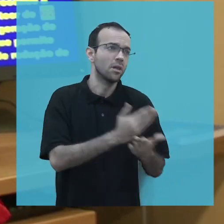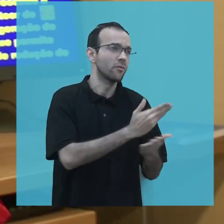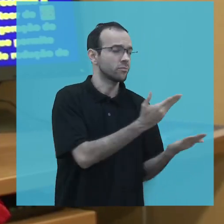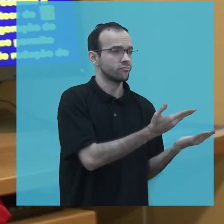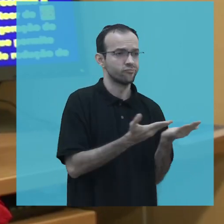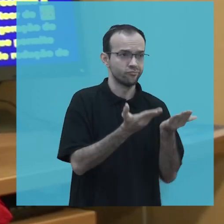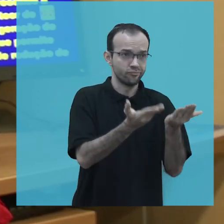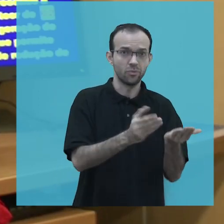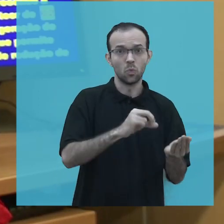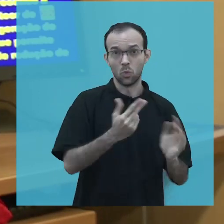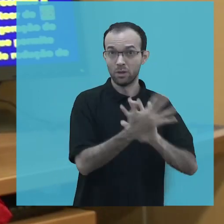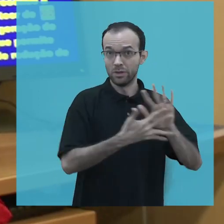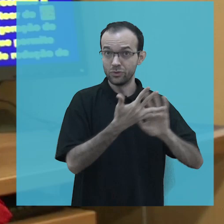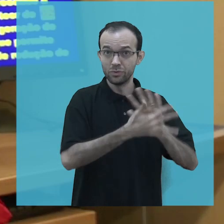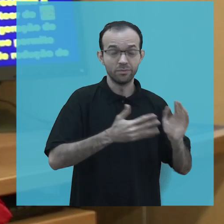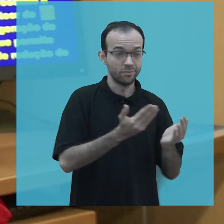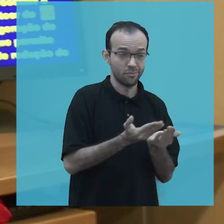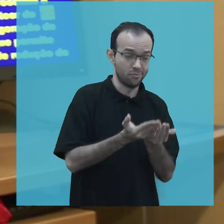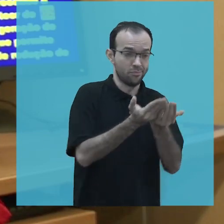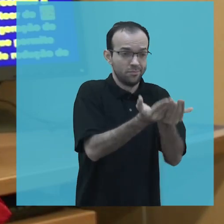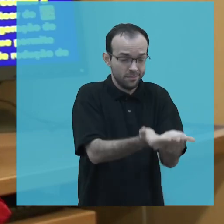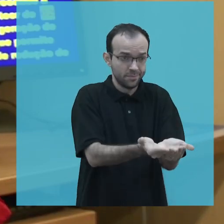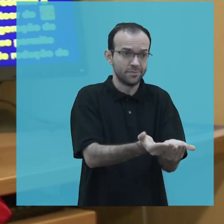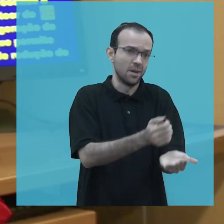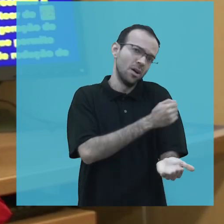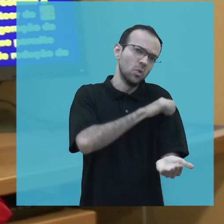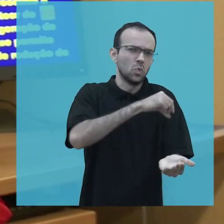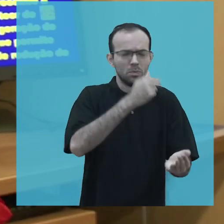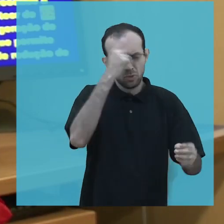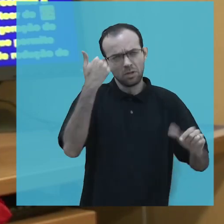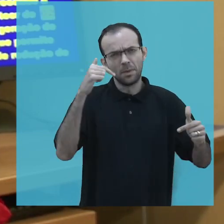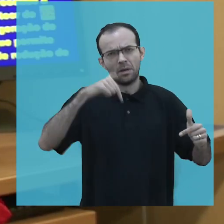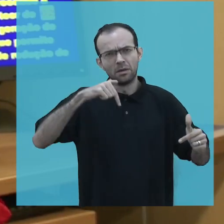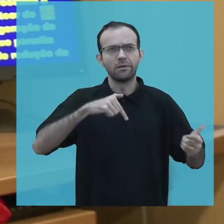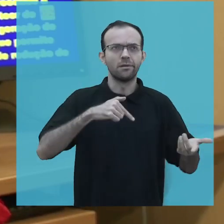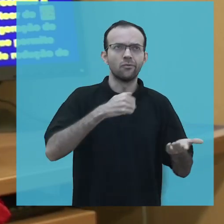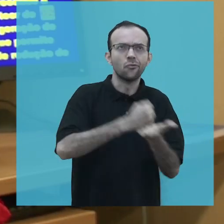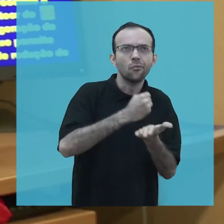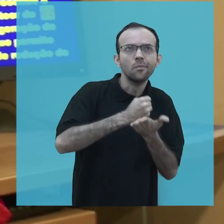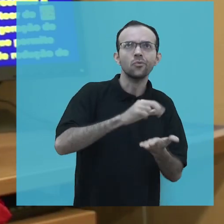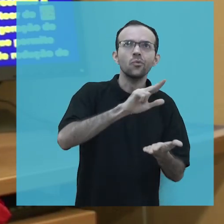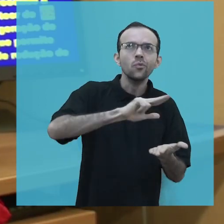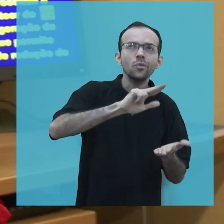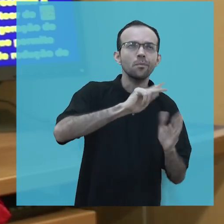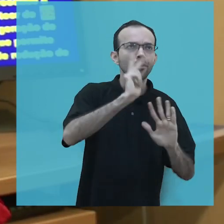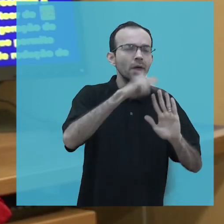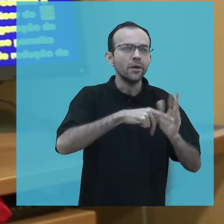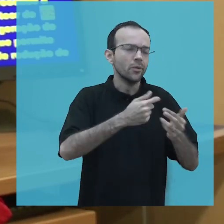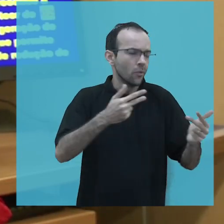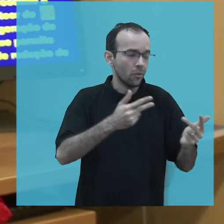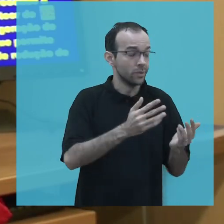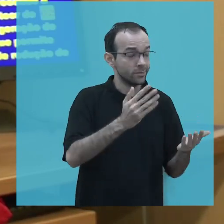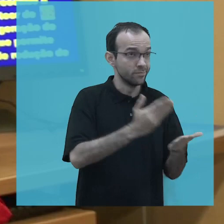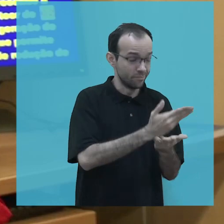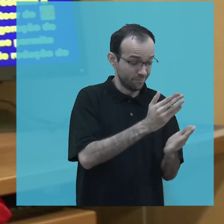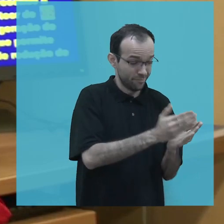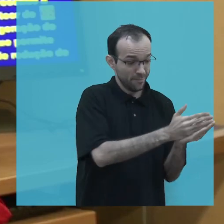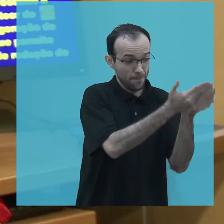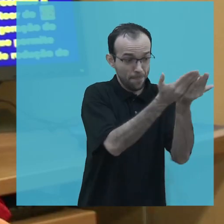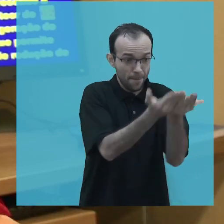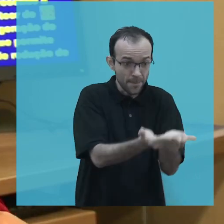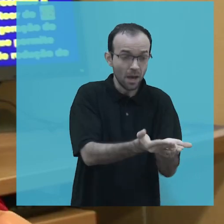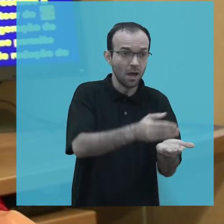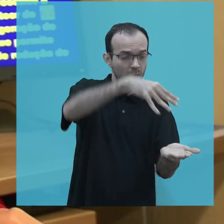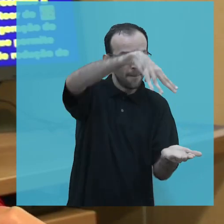Simplesmente o aluno pega um livro ou um texto que ele precise saber o que é, ou o servidor lê um documento,